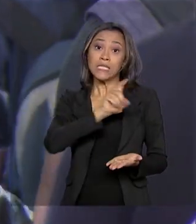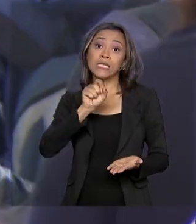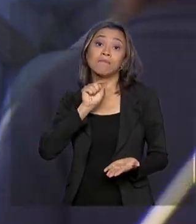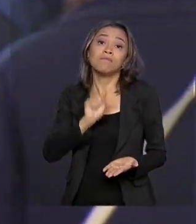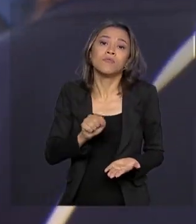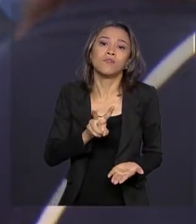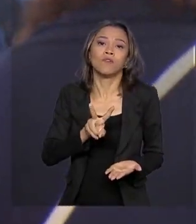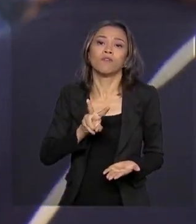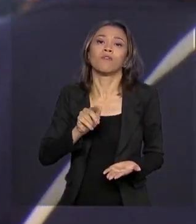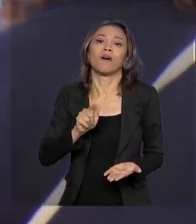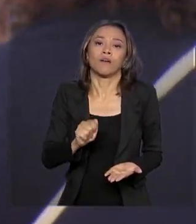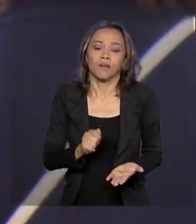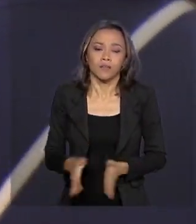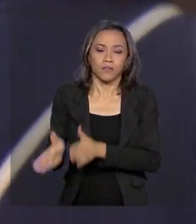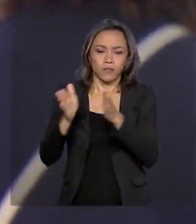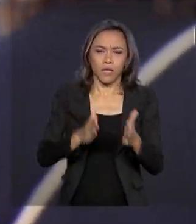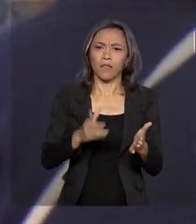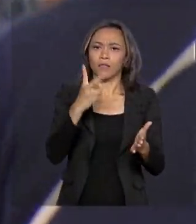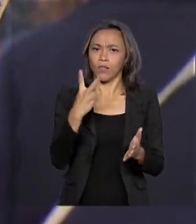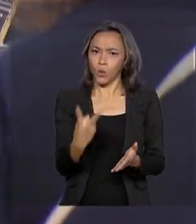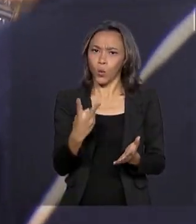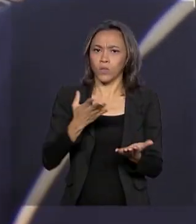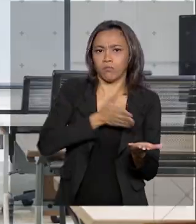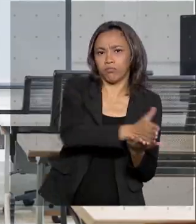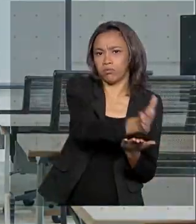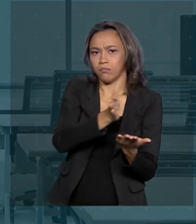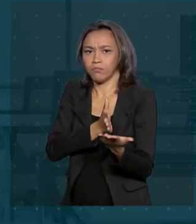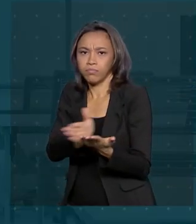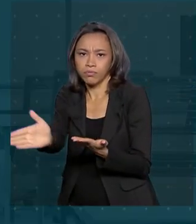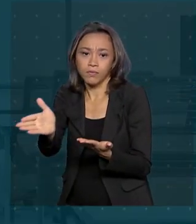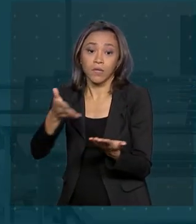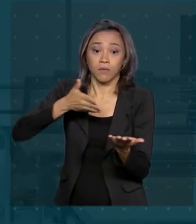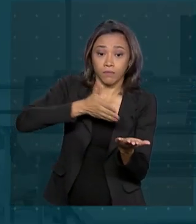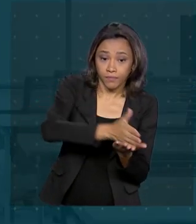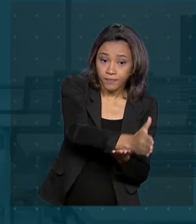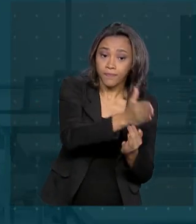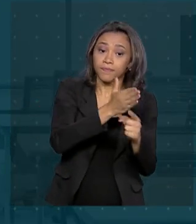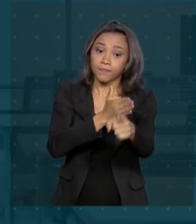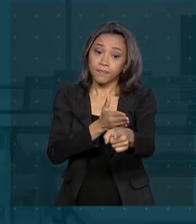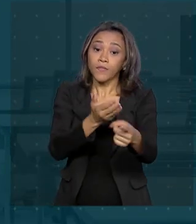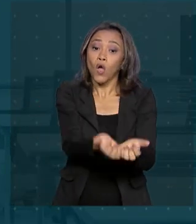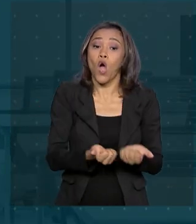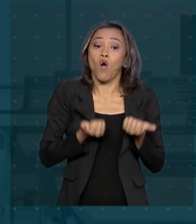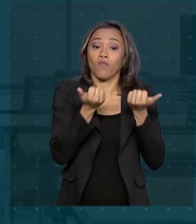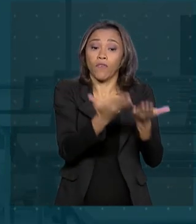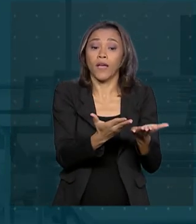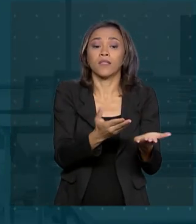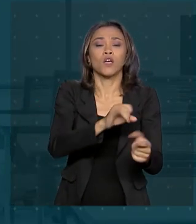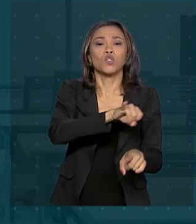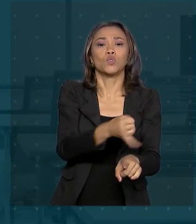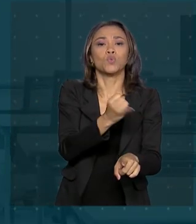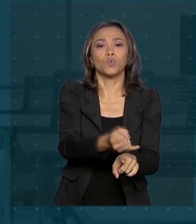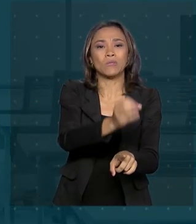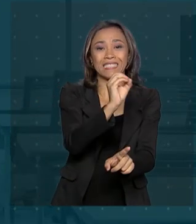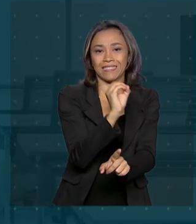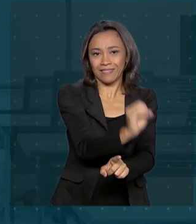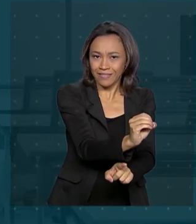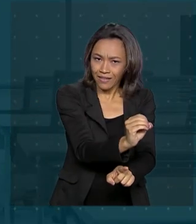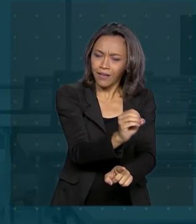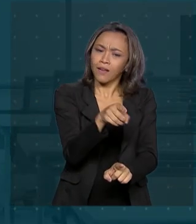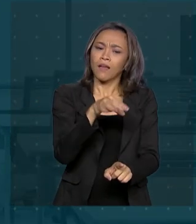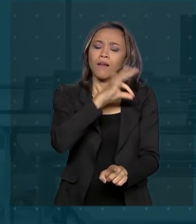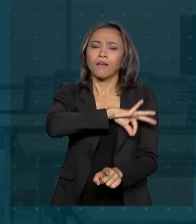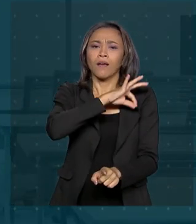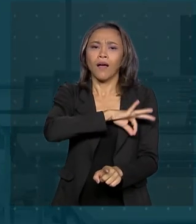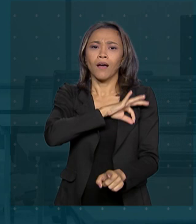O programa é dividido em duas modalidades. A oferta de vagas com juros zero vale para estudantes com